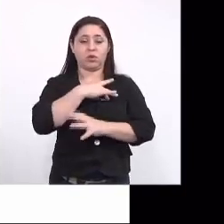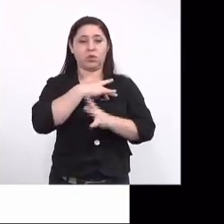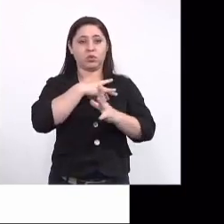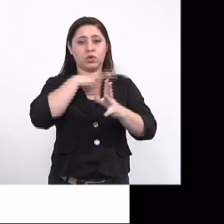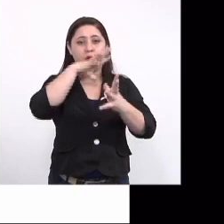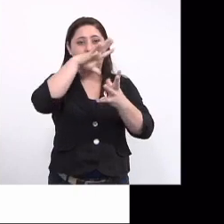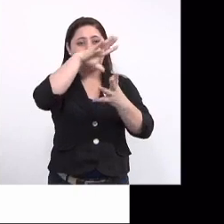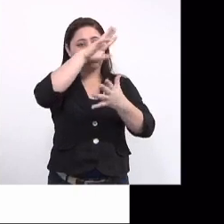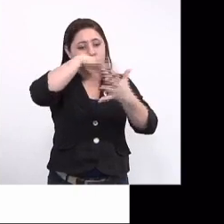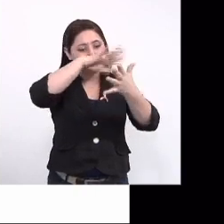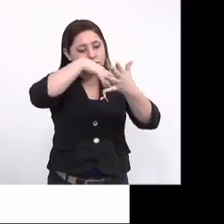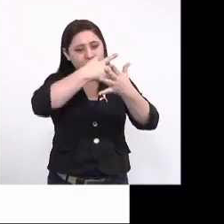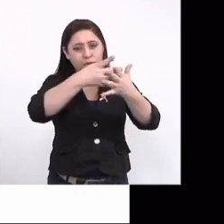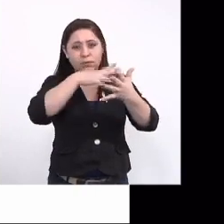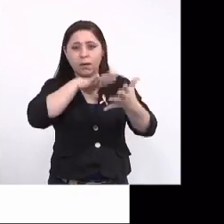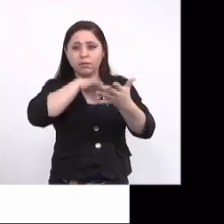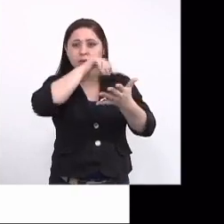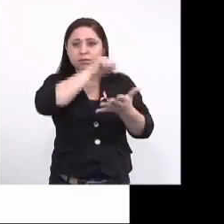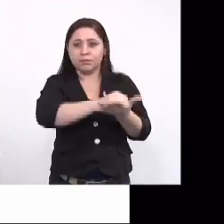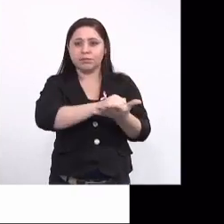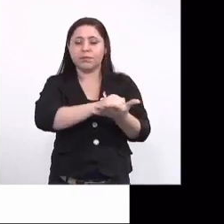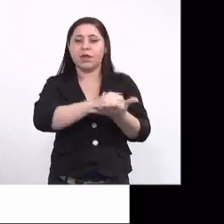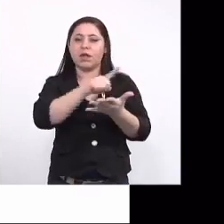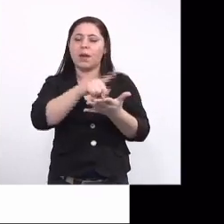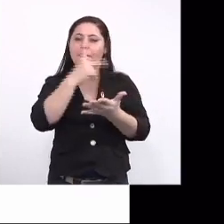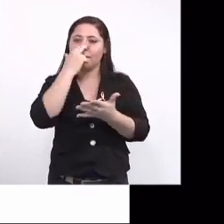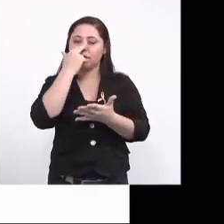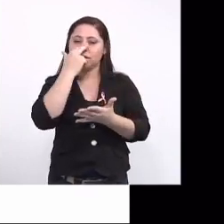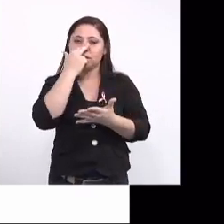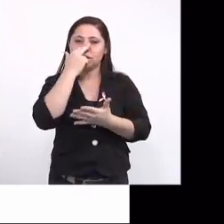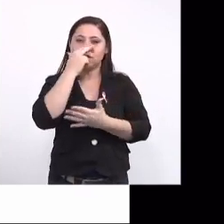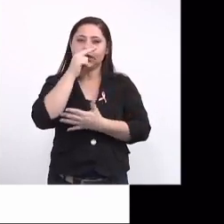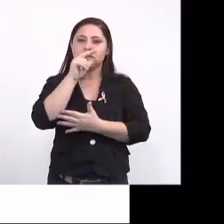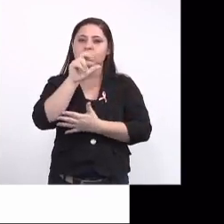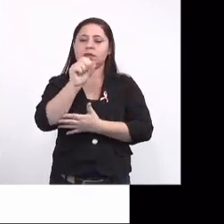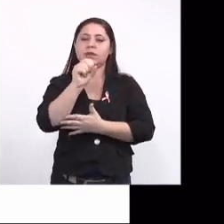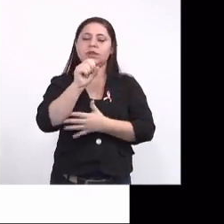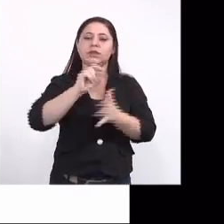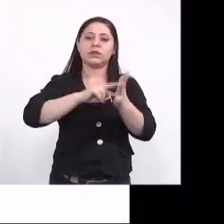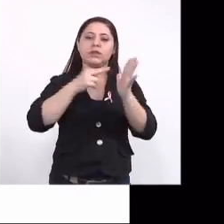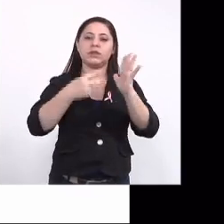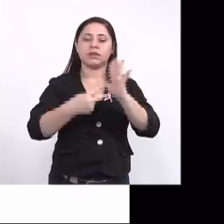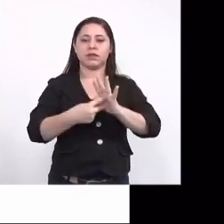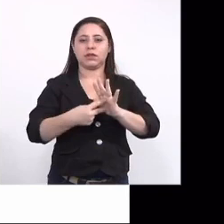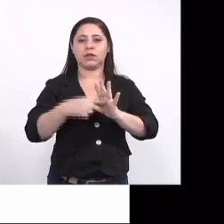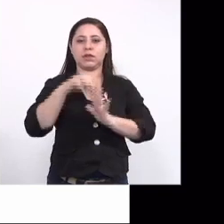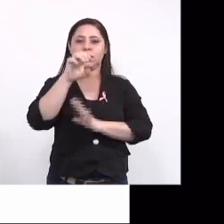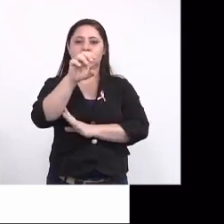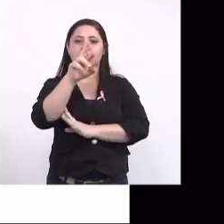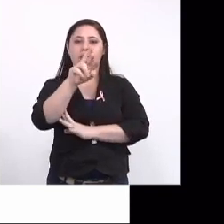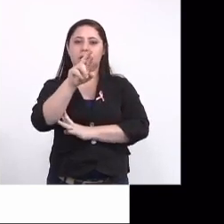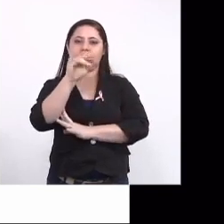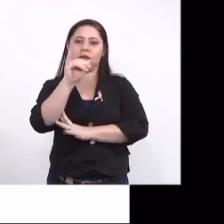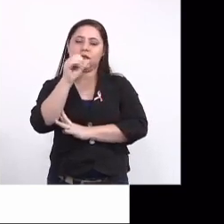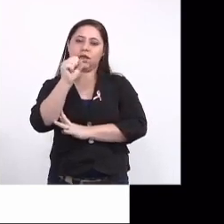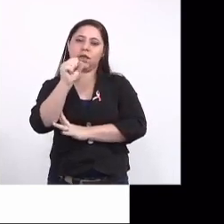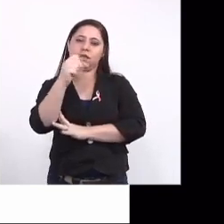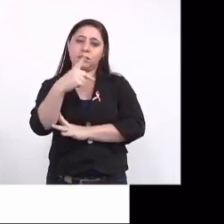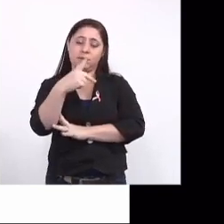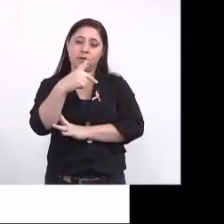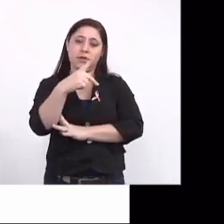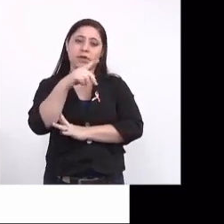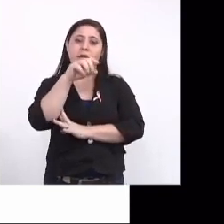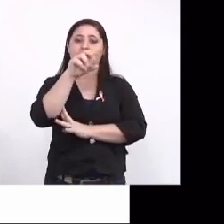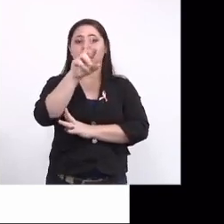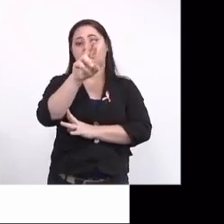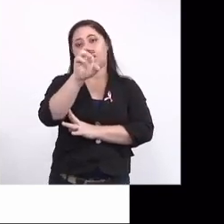Registro de Eventos em Saúde Pública, que a abreviação é a sigla formada pelas letras ERSP, que eu vou chamar de